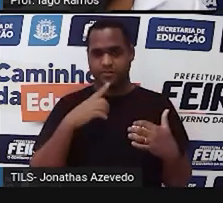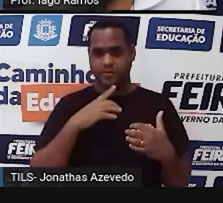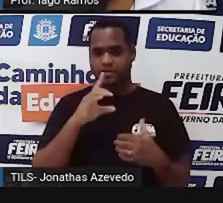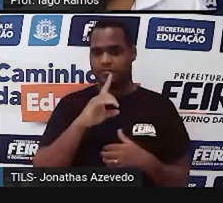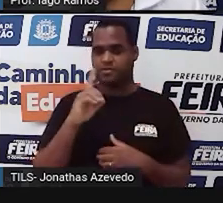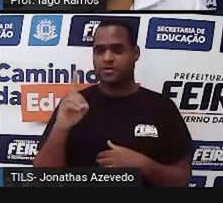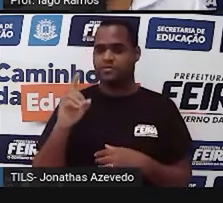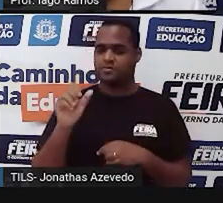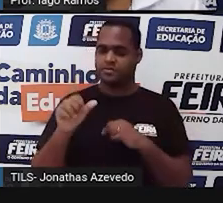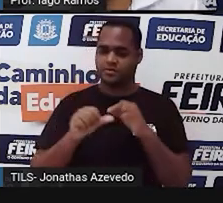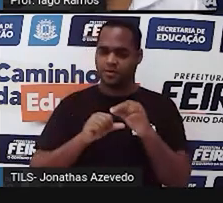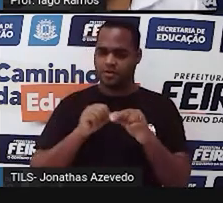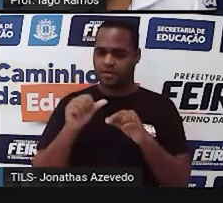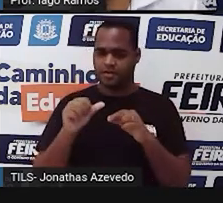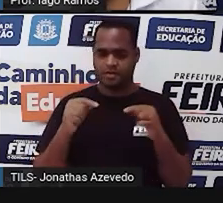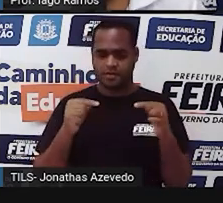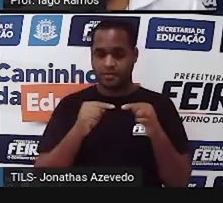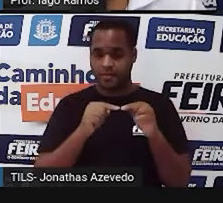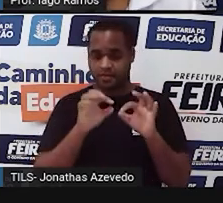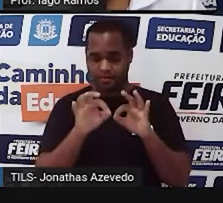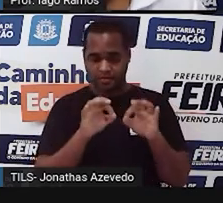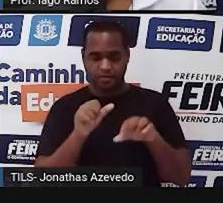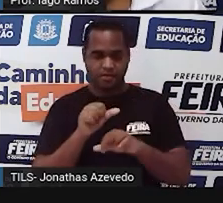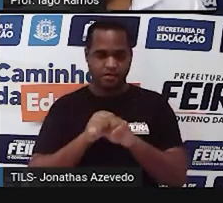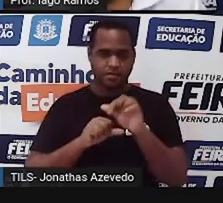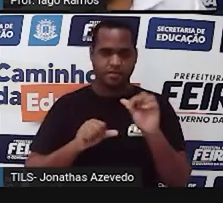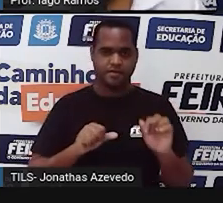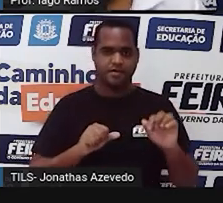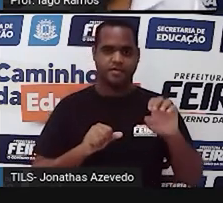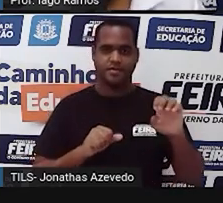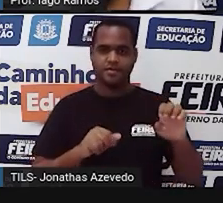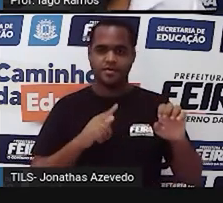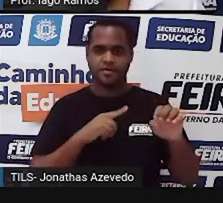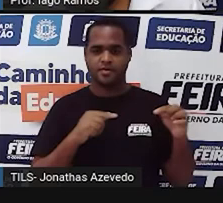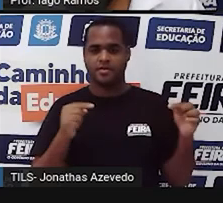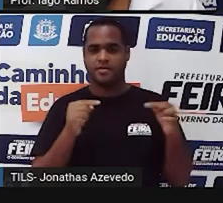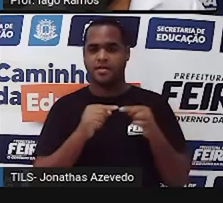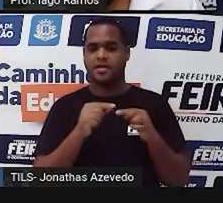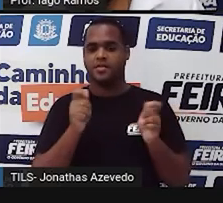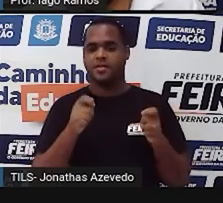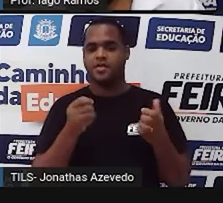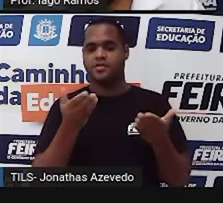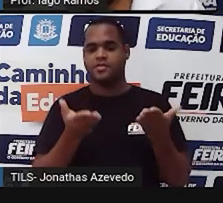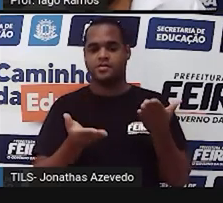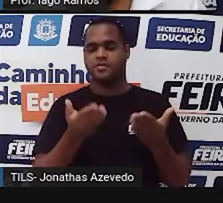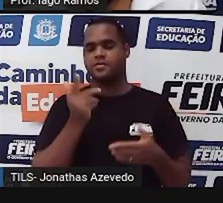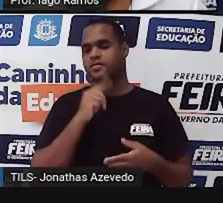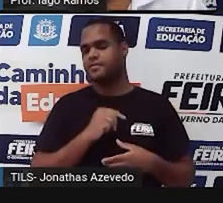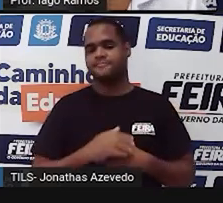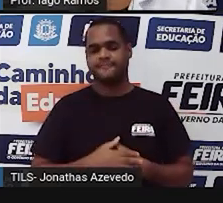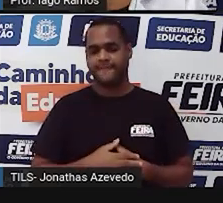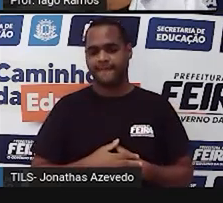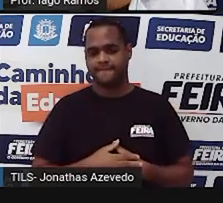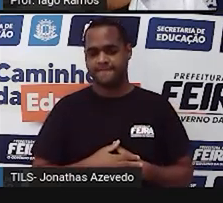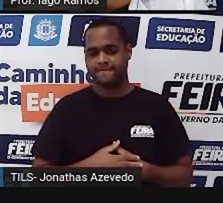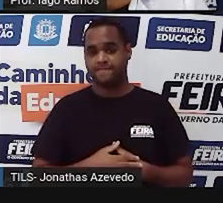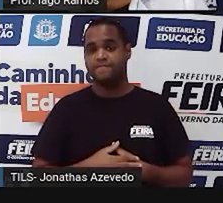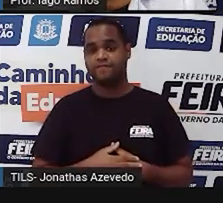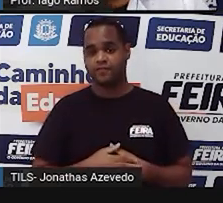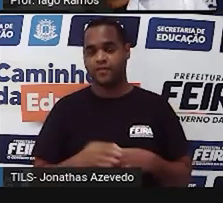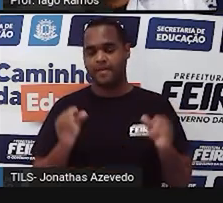o que deverá ser feito no lado esquerdo para que os pratos fiquem equilibrados? Olha só. Vai colocar